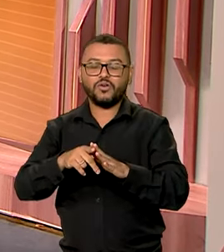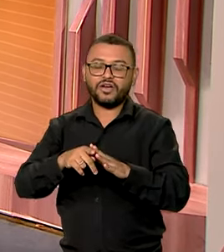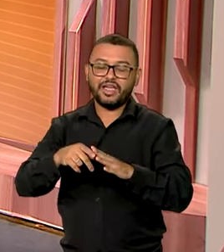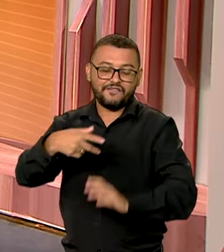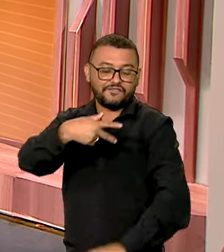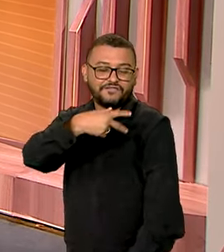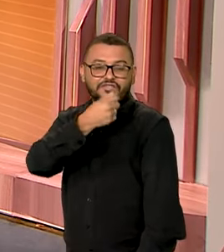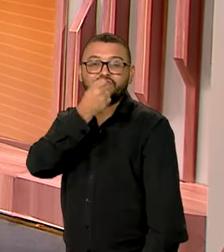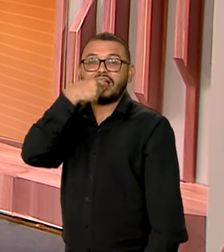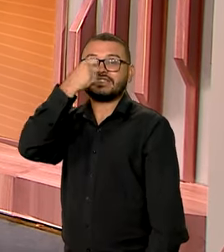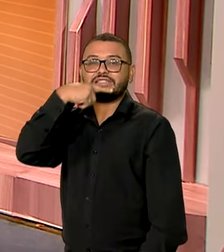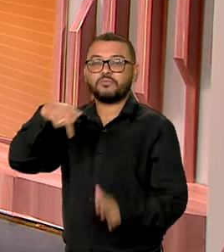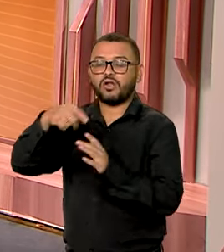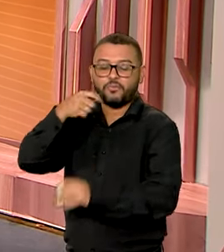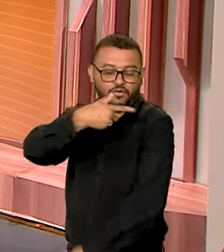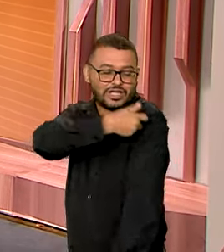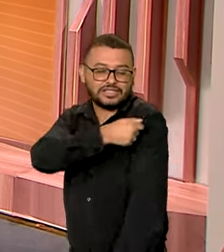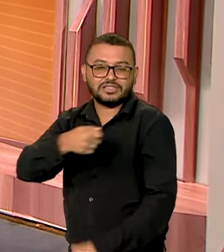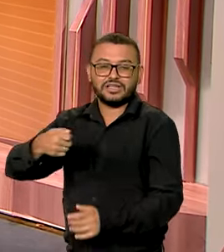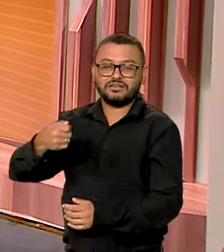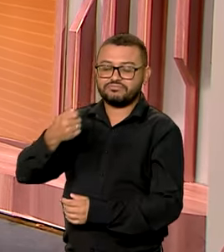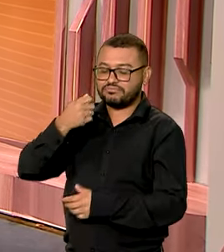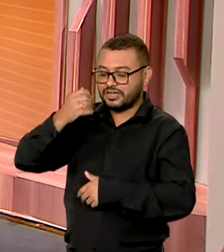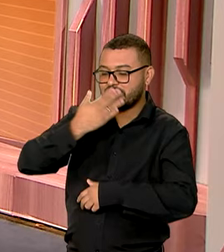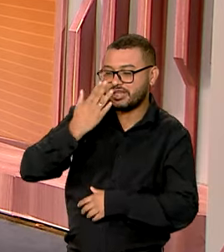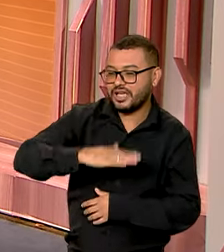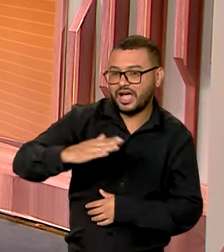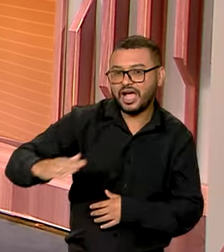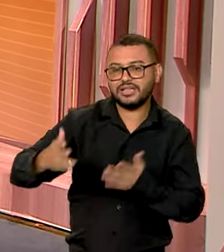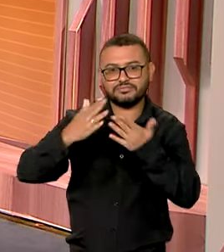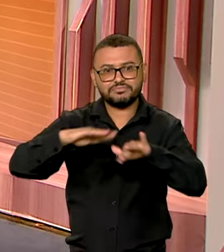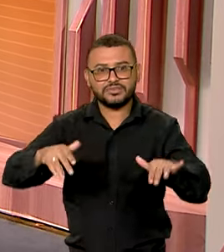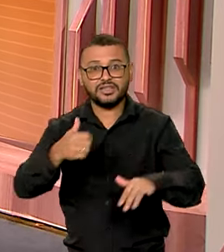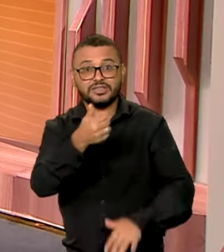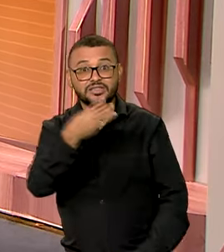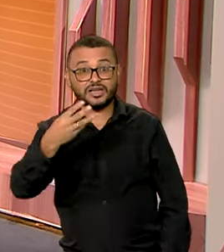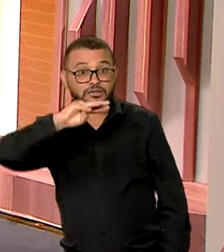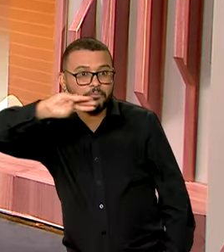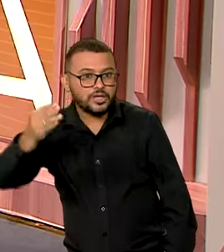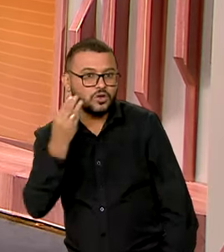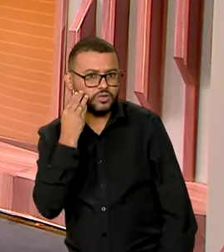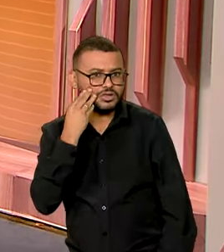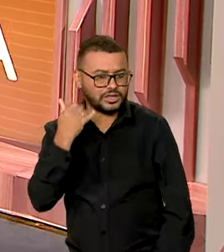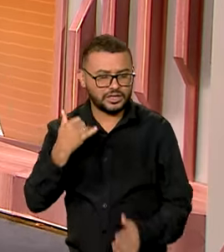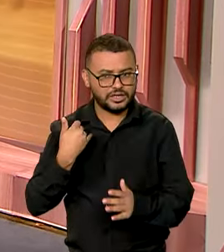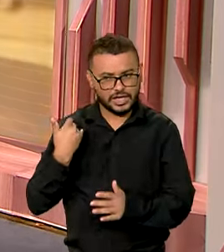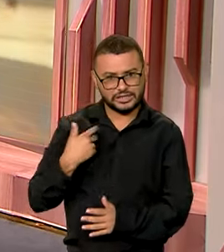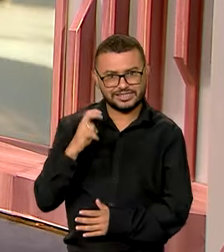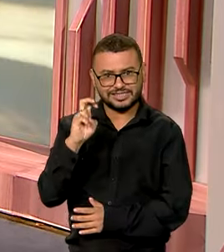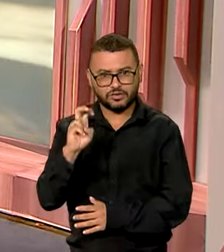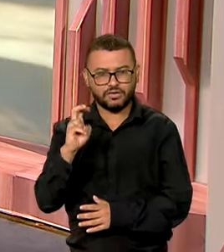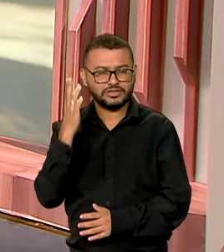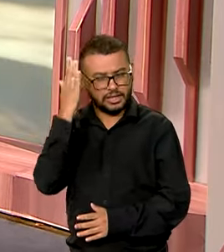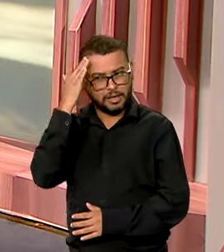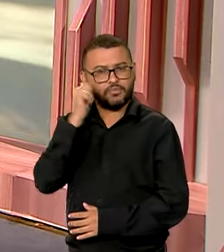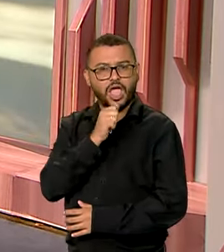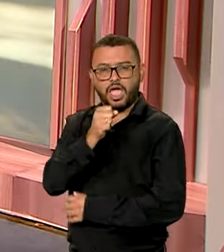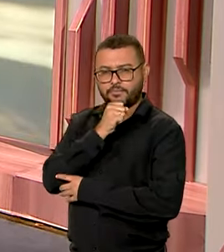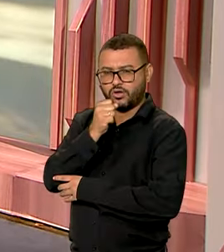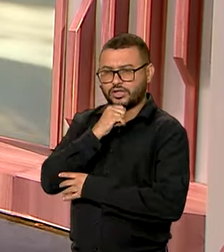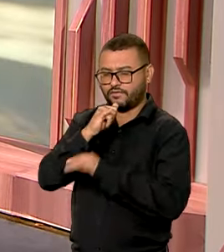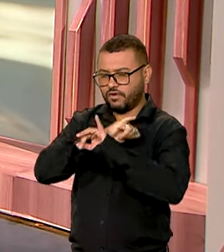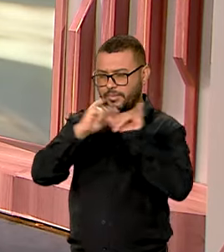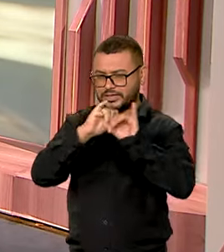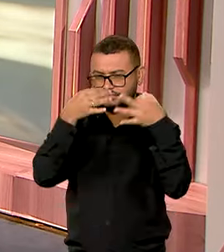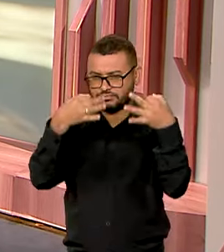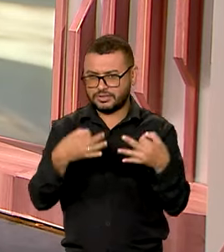poliomielite, com a meta de imunizar cerca de 13 milhões de crianças menores de 5 anos. A repórter Cláudia Boiunga traz